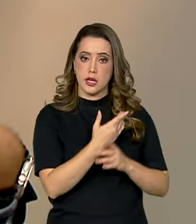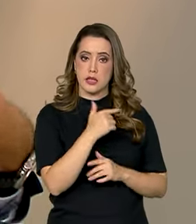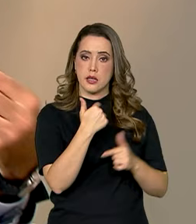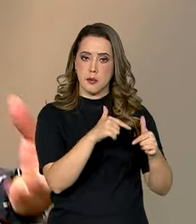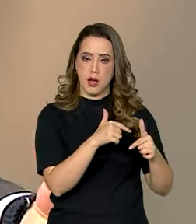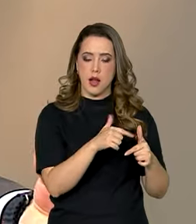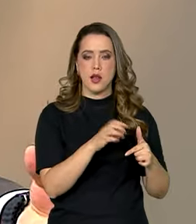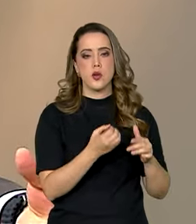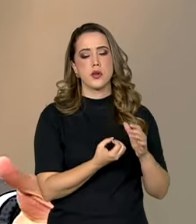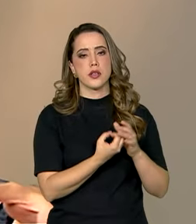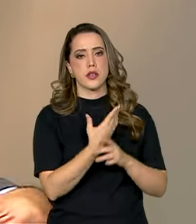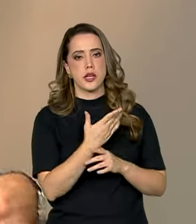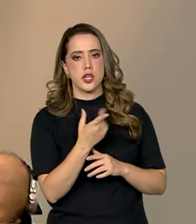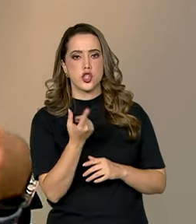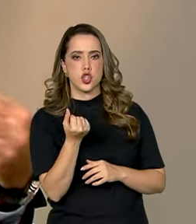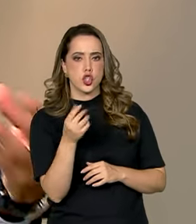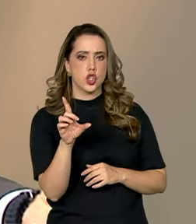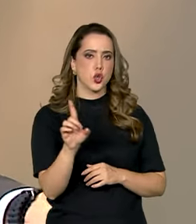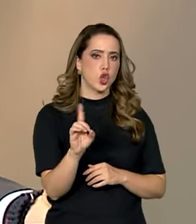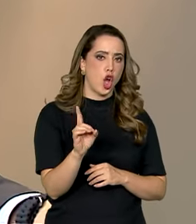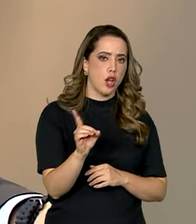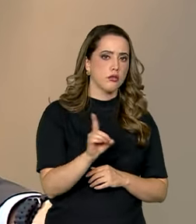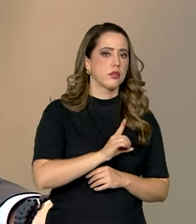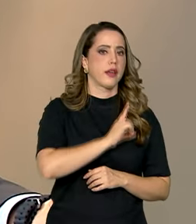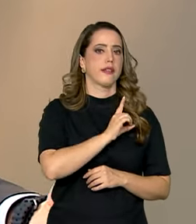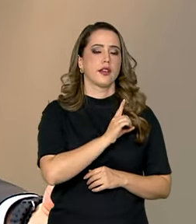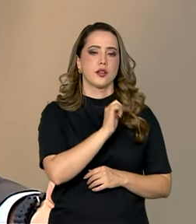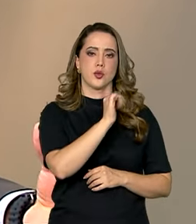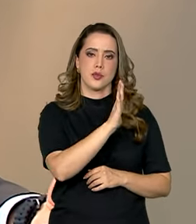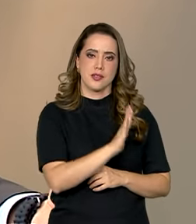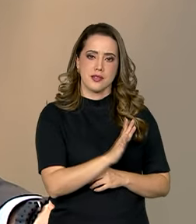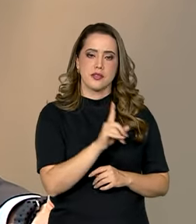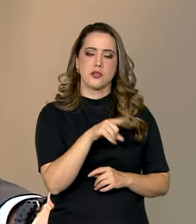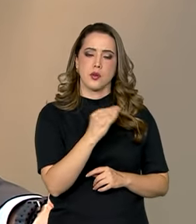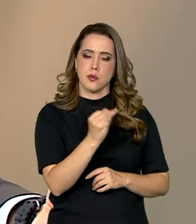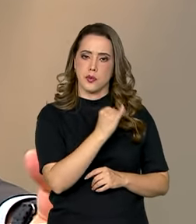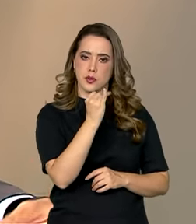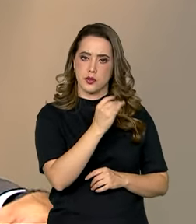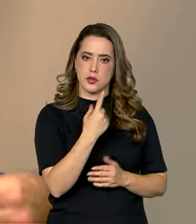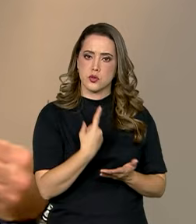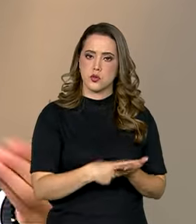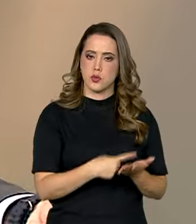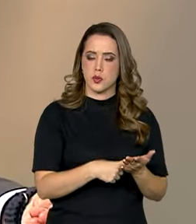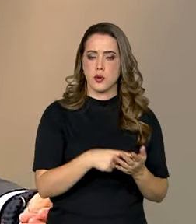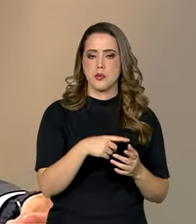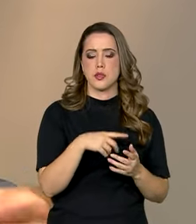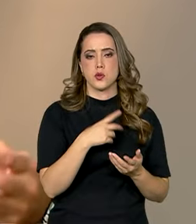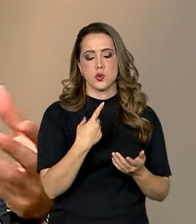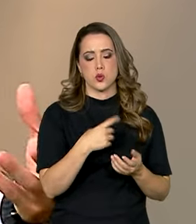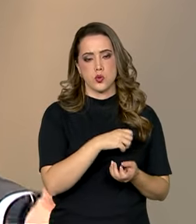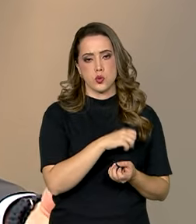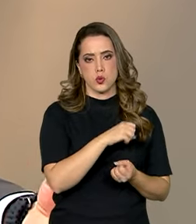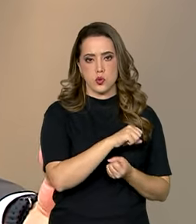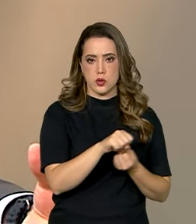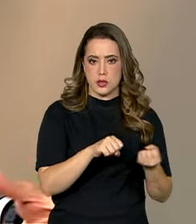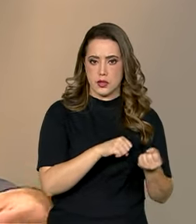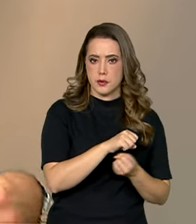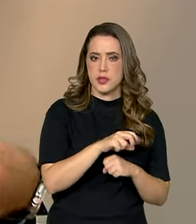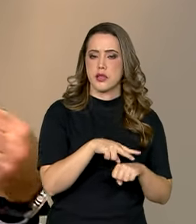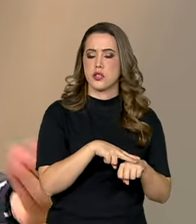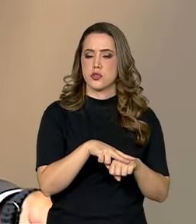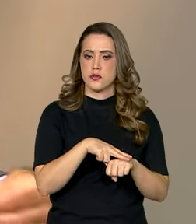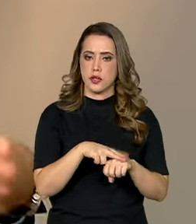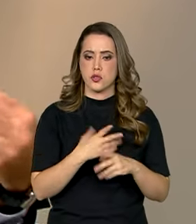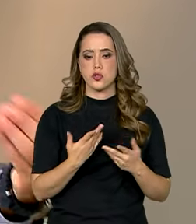são mais inovadoras e vão ser mais verdes também, porque a competição internacional vai ser muito em cima da agenda verde. Então, está tudo casado com a agenda de industrialização.